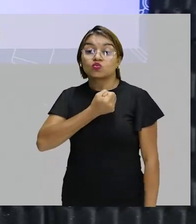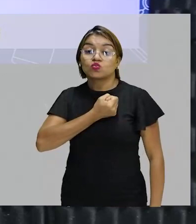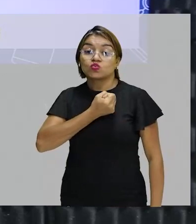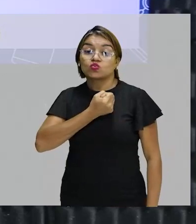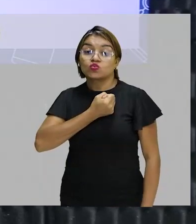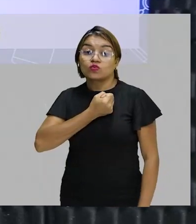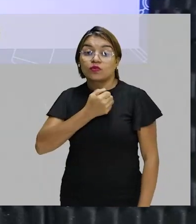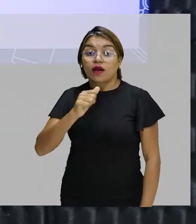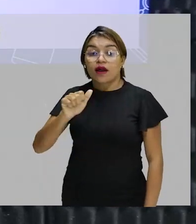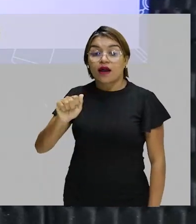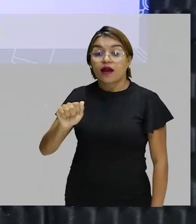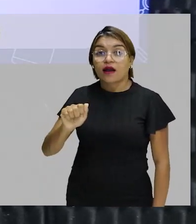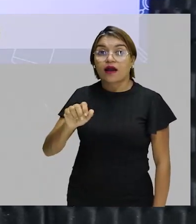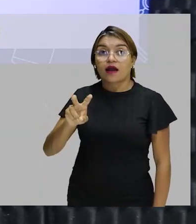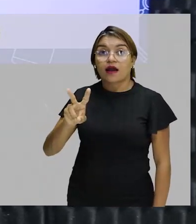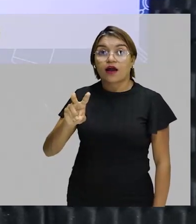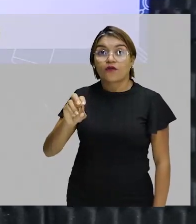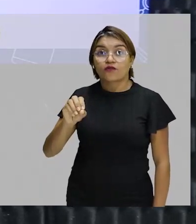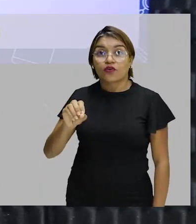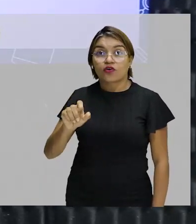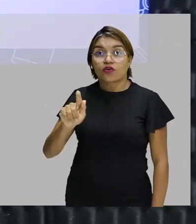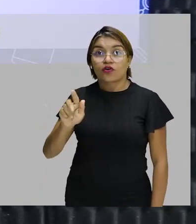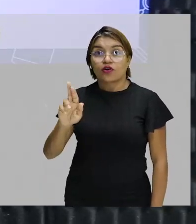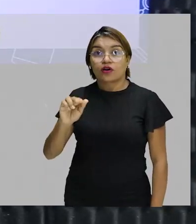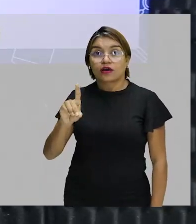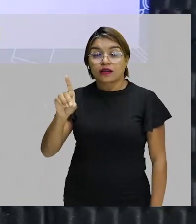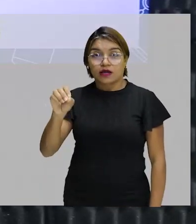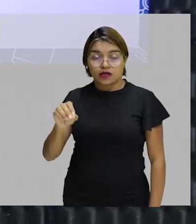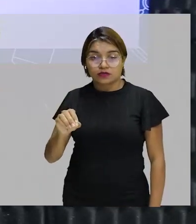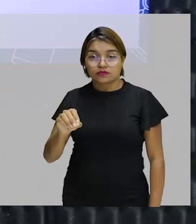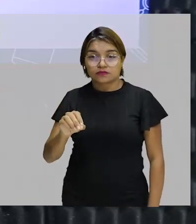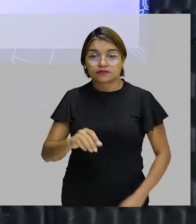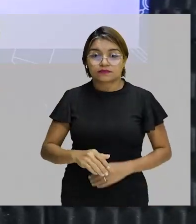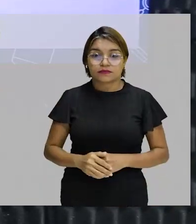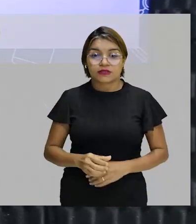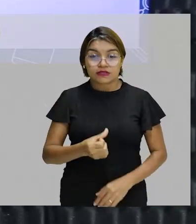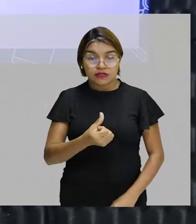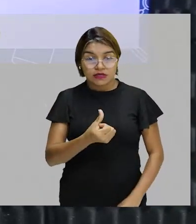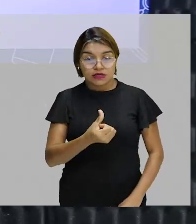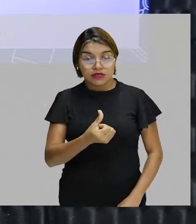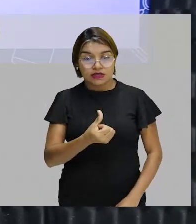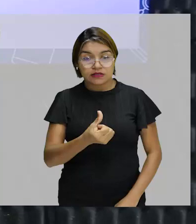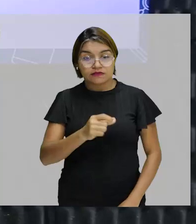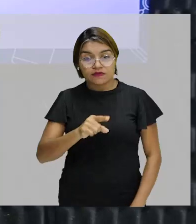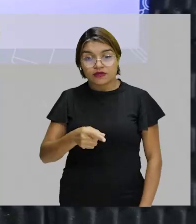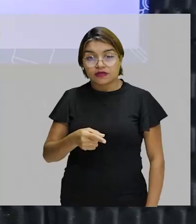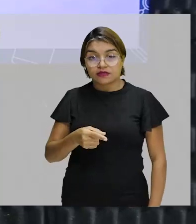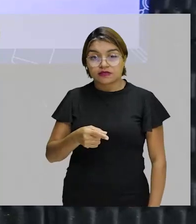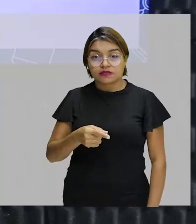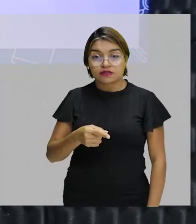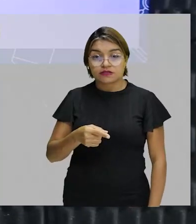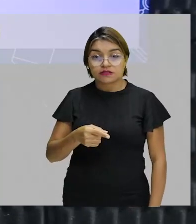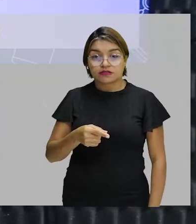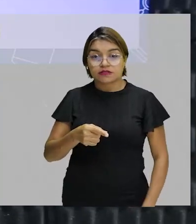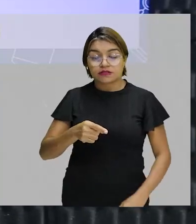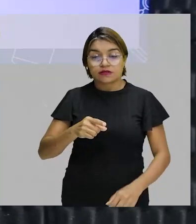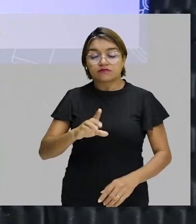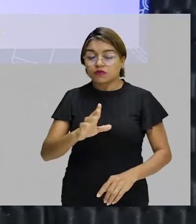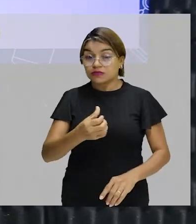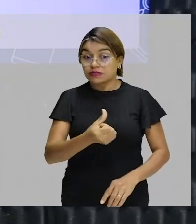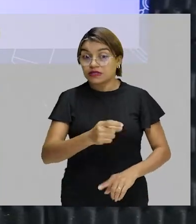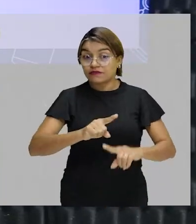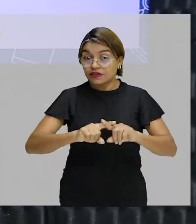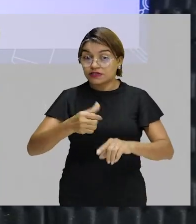Avogadro. Tudo bem? 6 vezes 10 elevado a 23. Observe que, agora, a questão está fornecendo